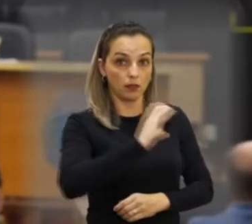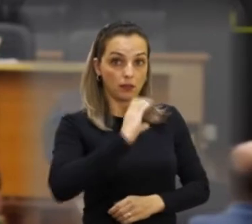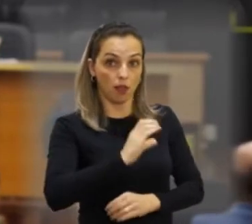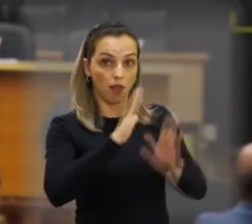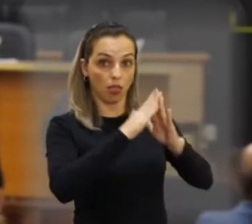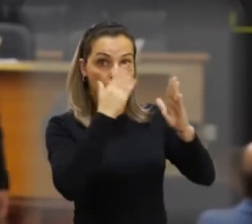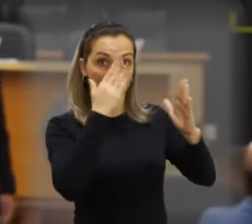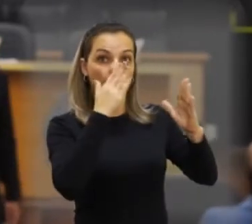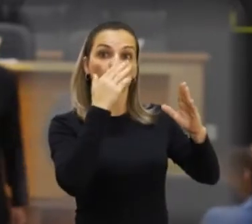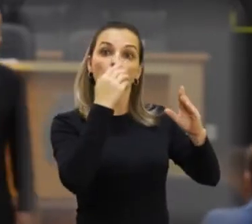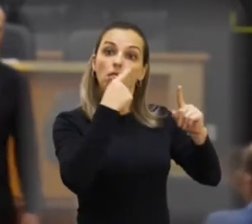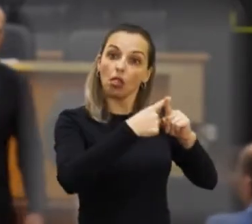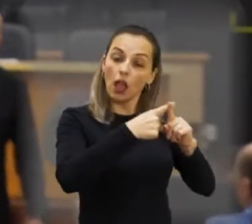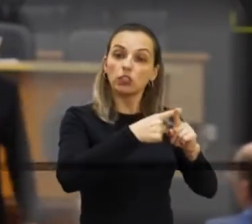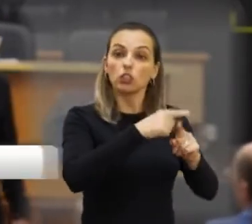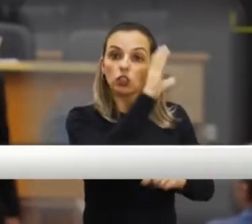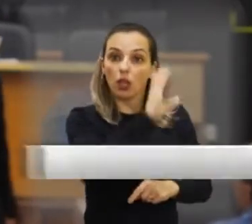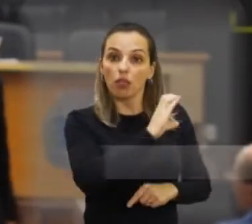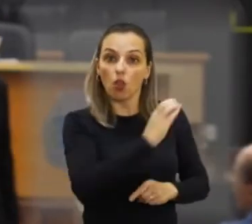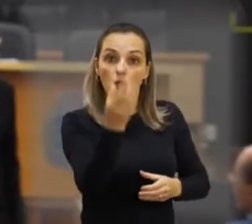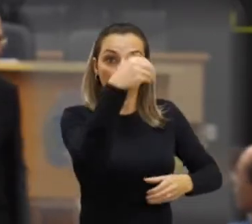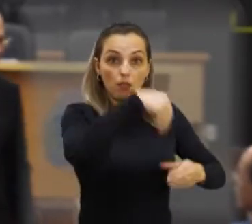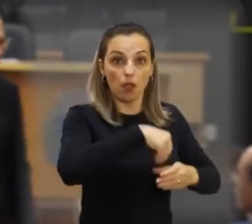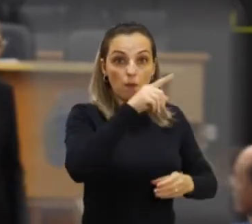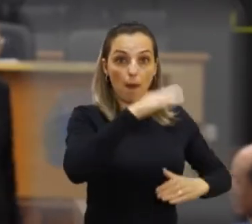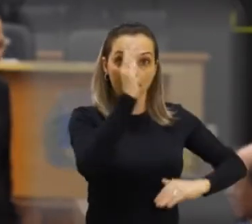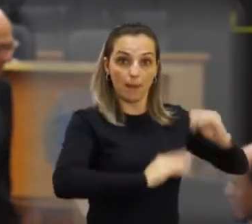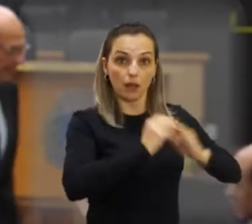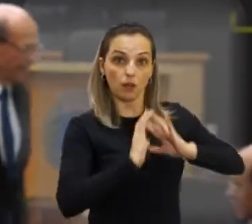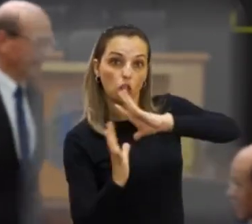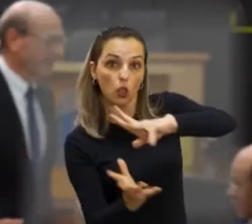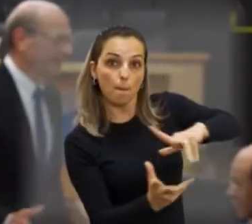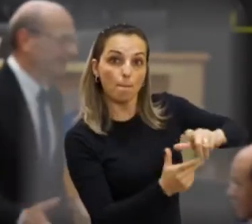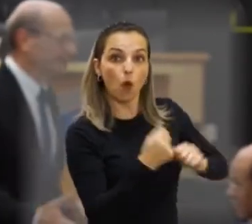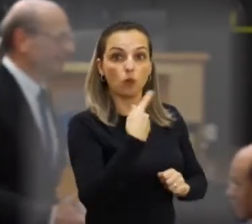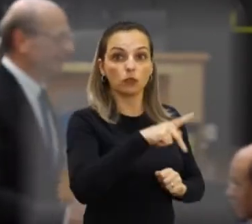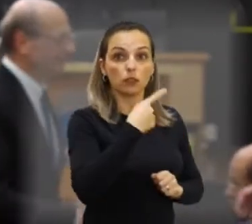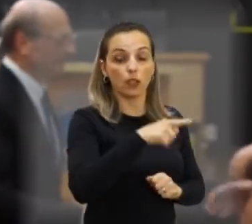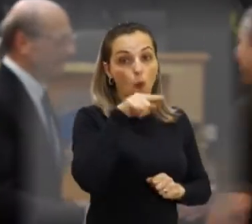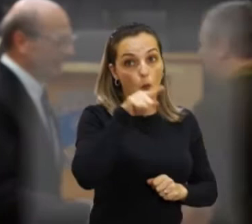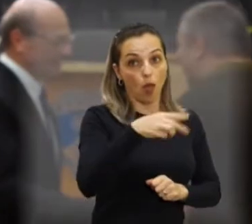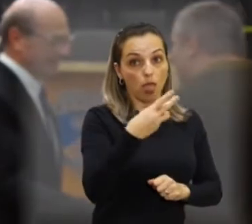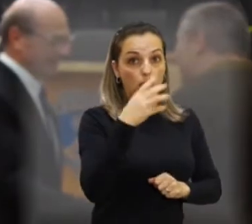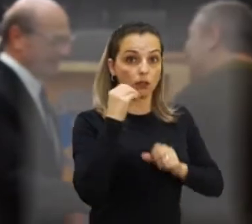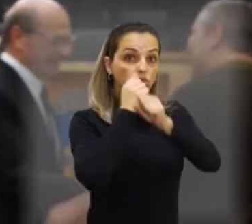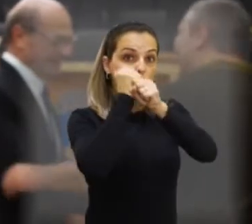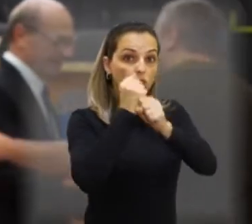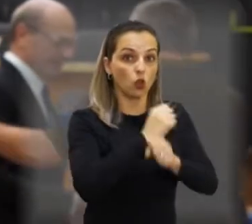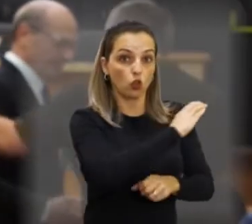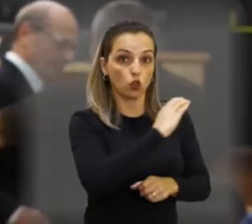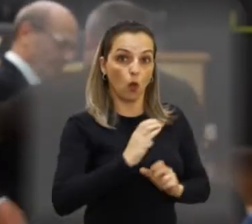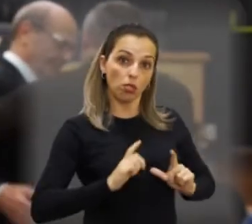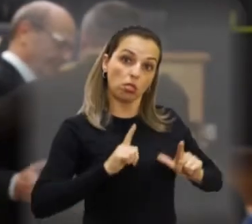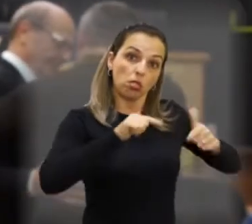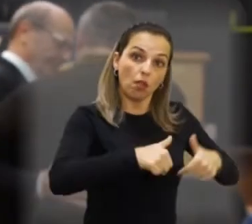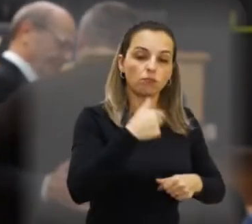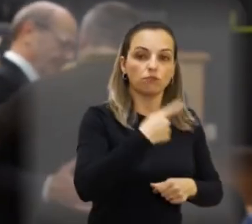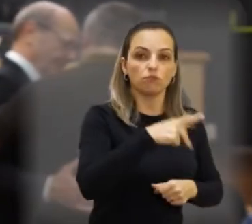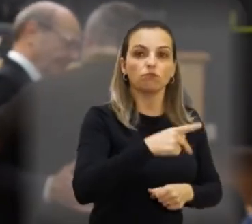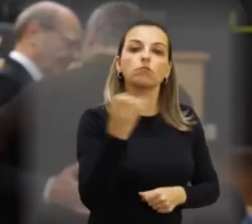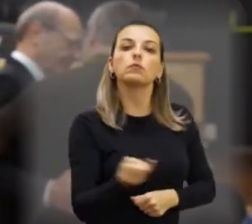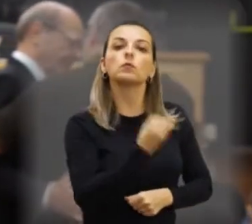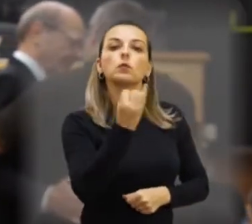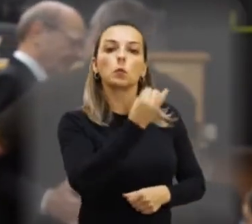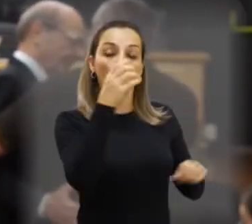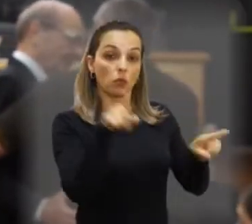renovação carismática católica, que é um dos grandes movimentos da igreja católica mundial aqui em Araraquara, ele foi coordenador por